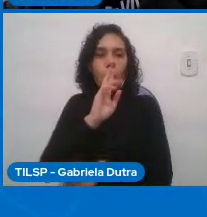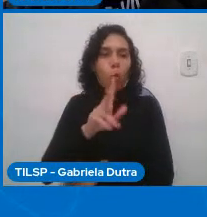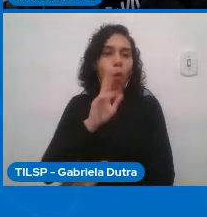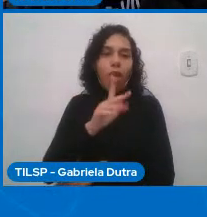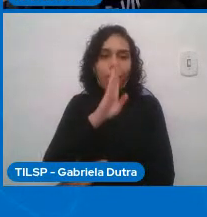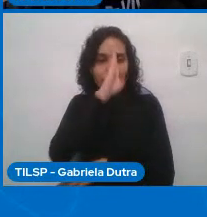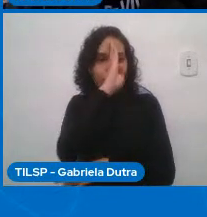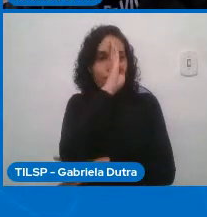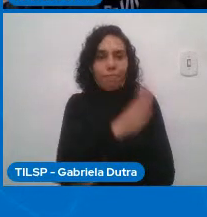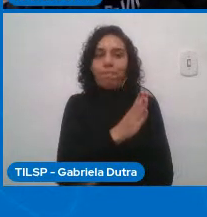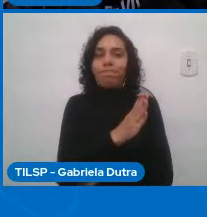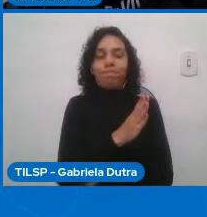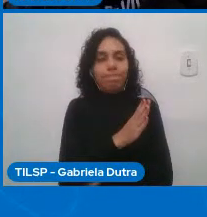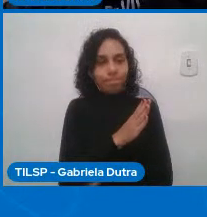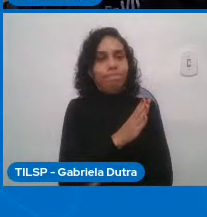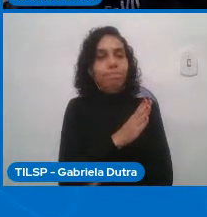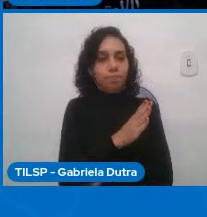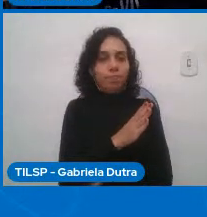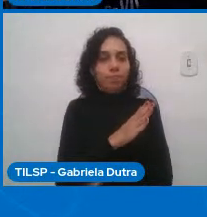fazemos